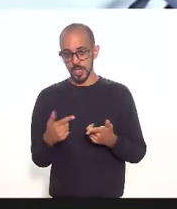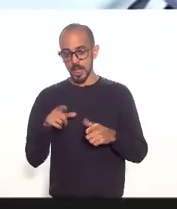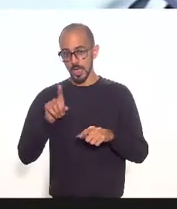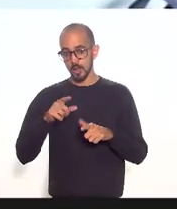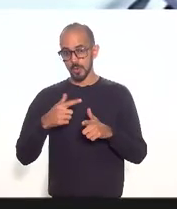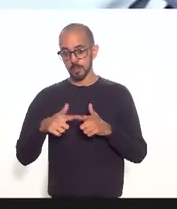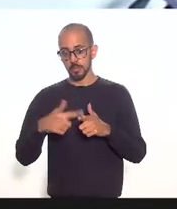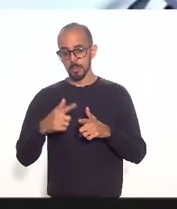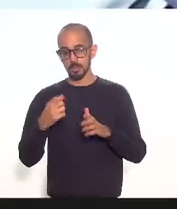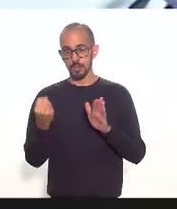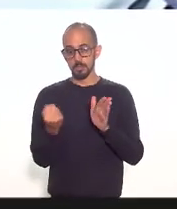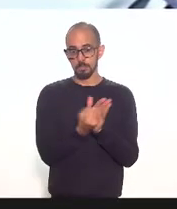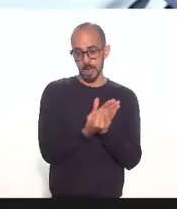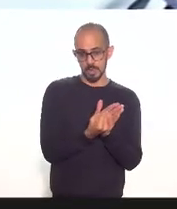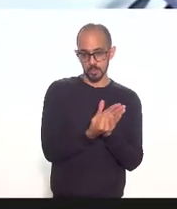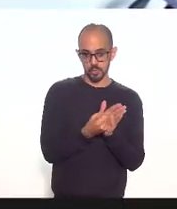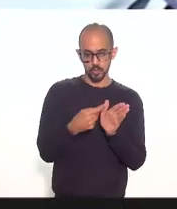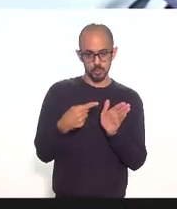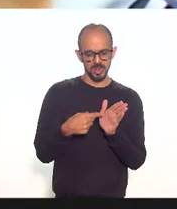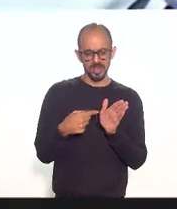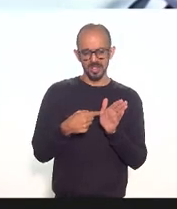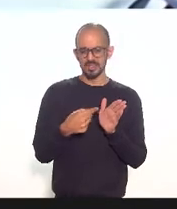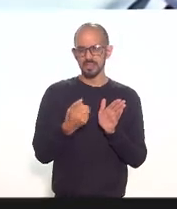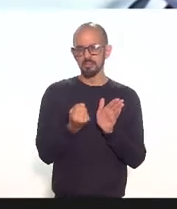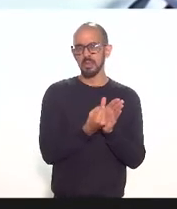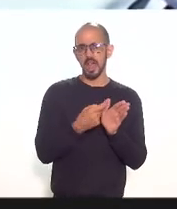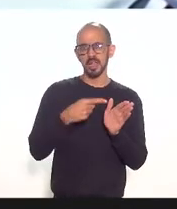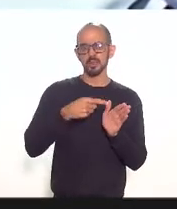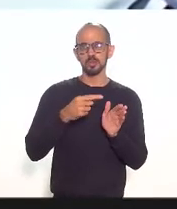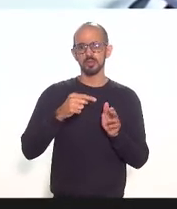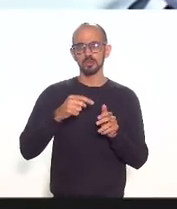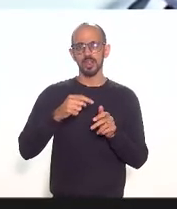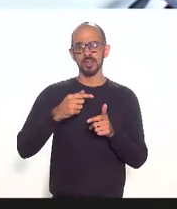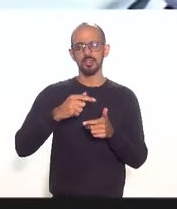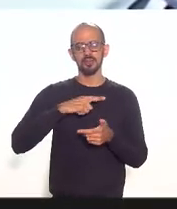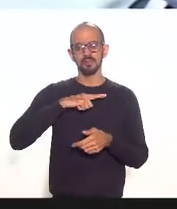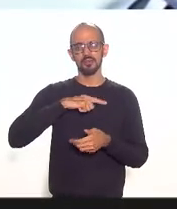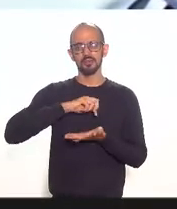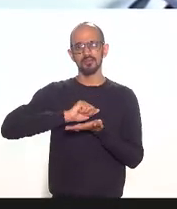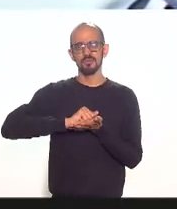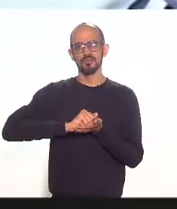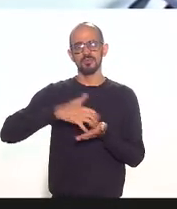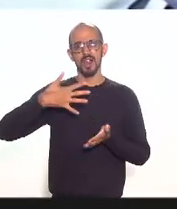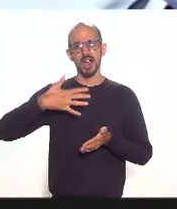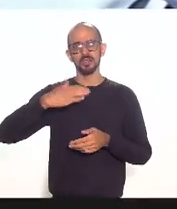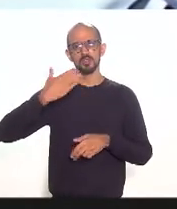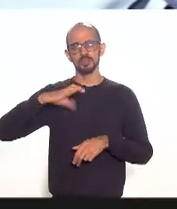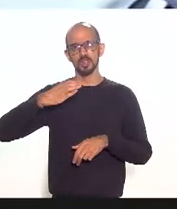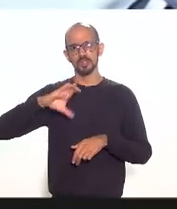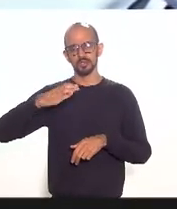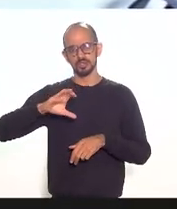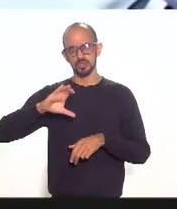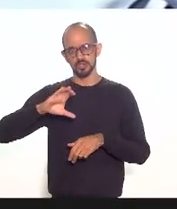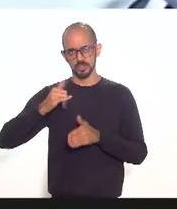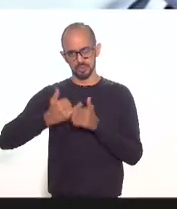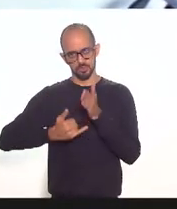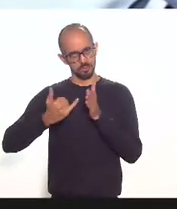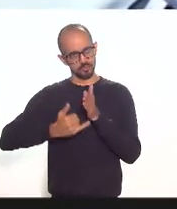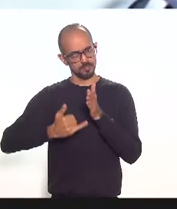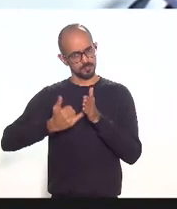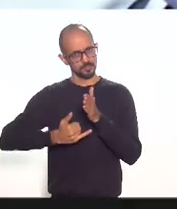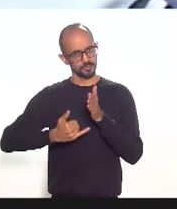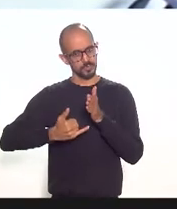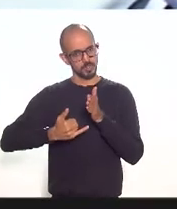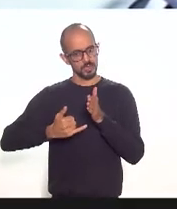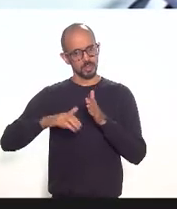mim este impacto com tantos cientistas tributários na secretaria de fazenda não levaria mais